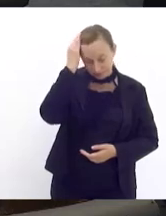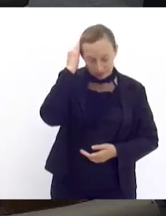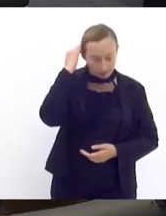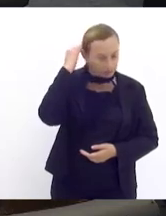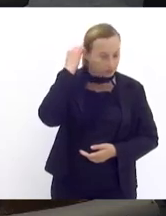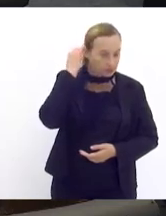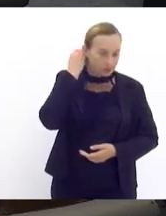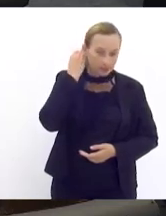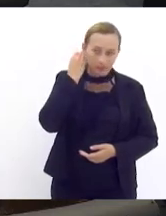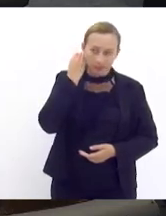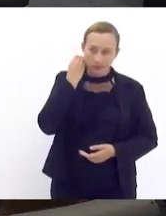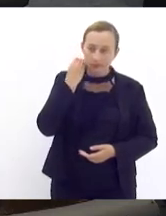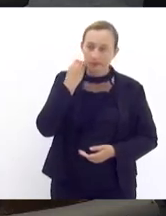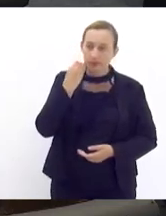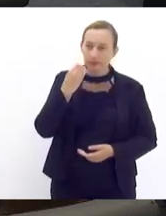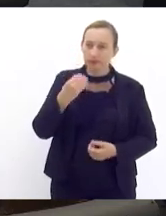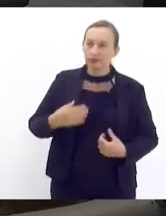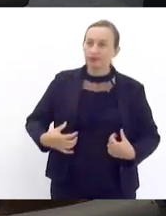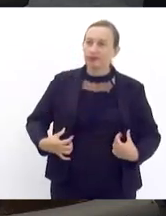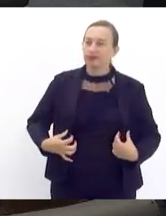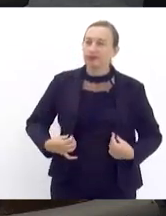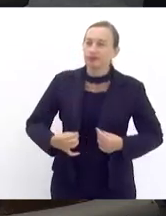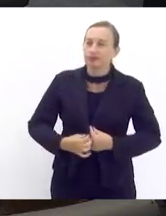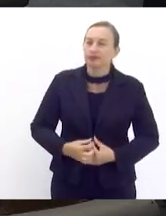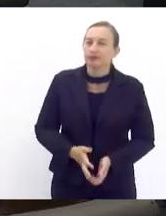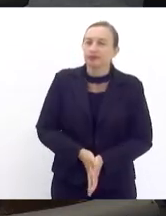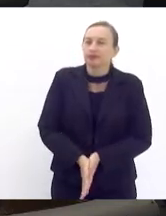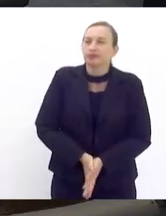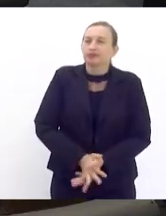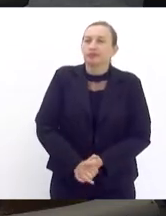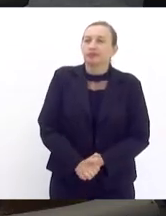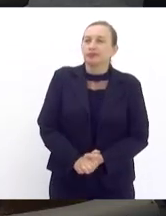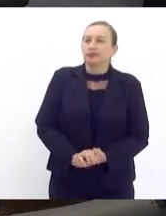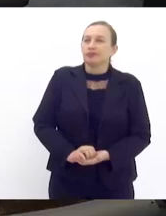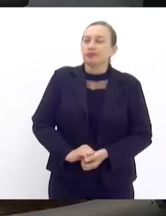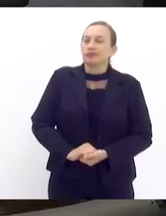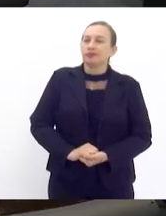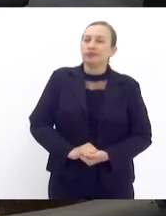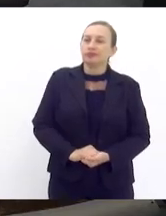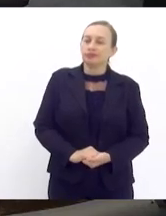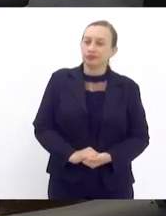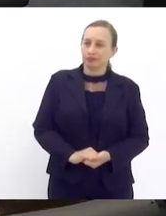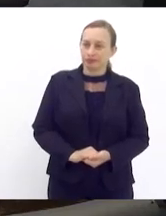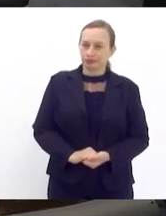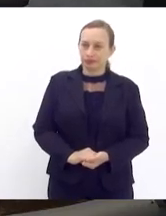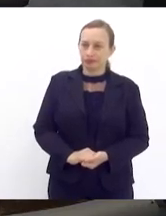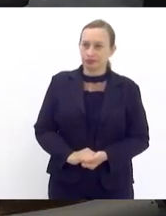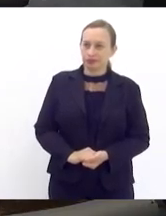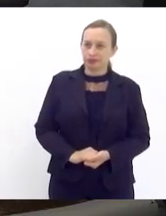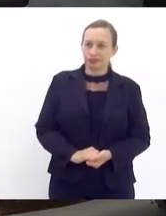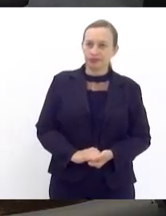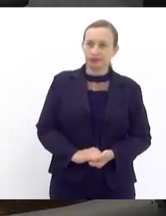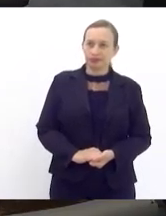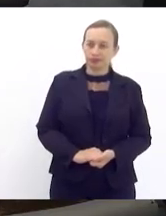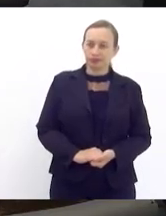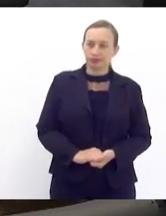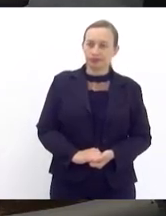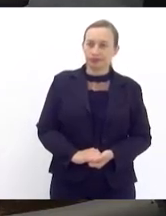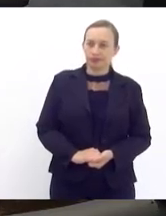falaram que tinha tirado esse de pau esse tinha tirado de pau que boa não está mesmo não na minha pauta ele está